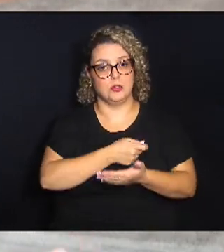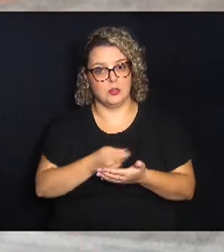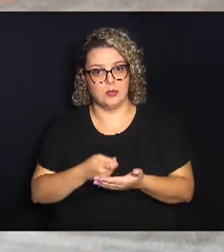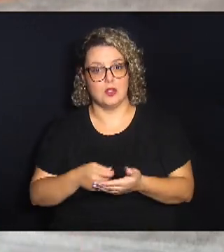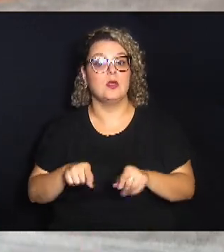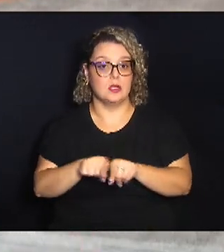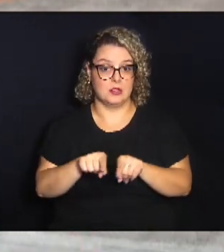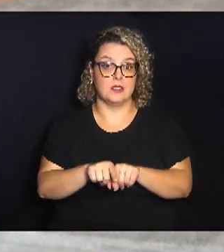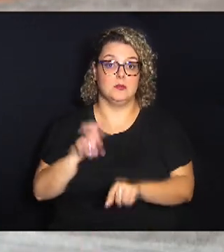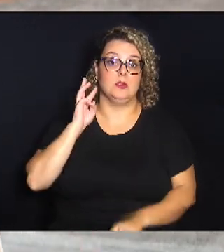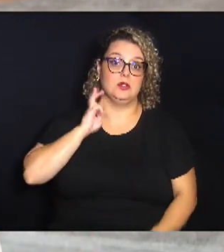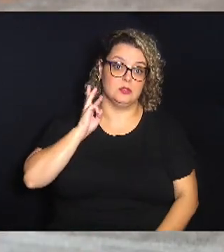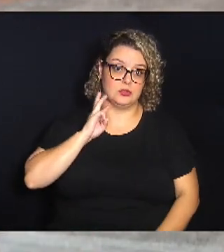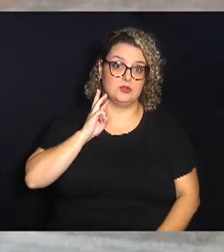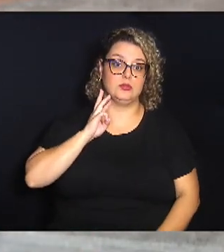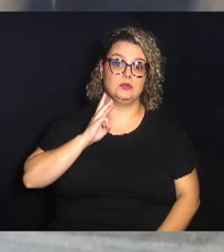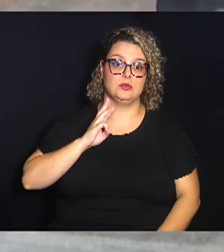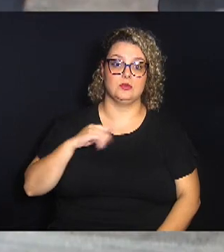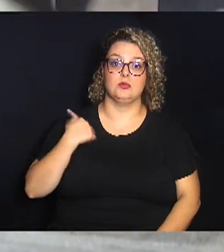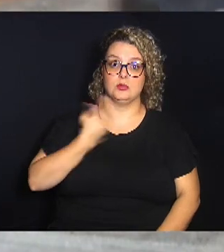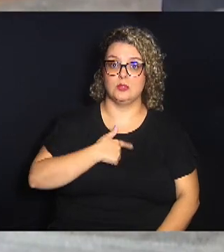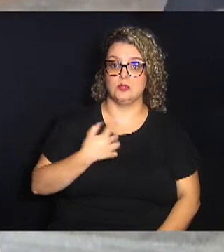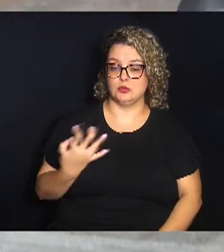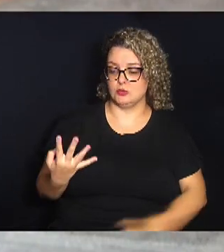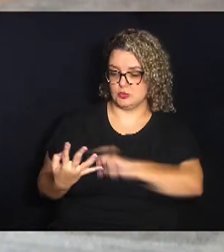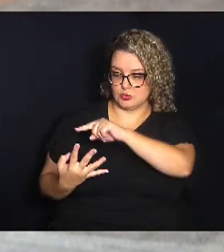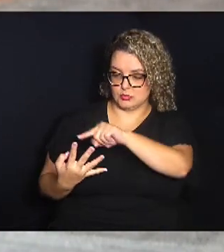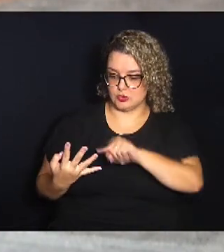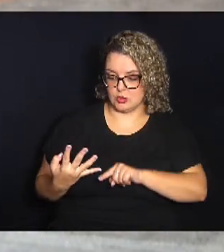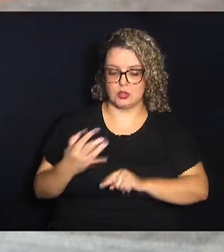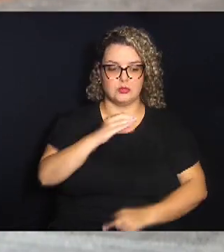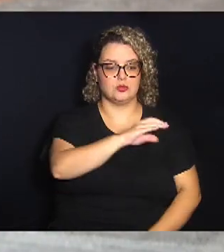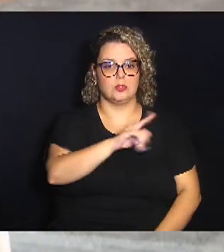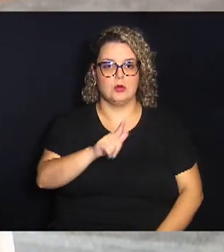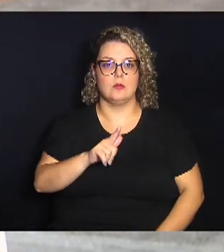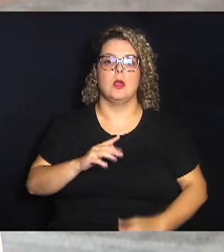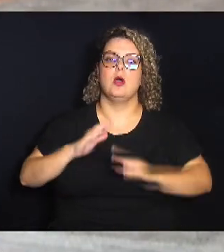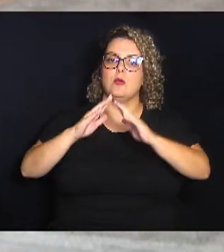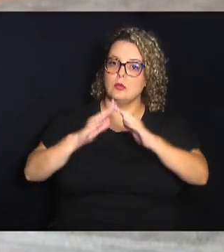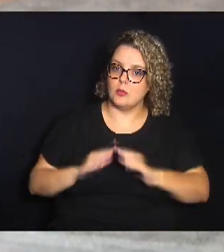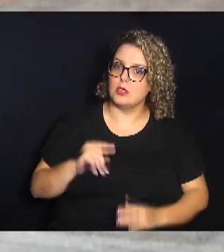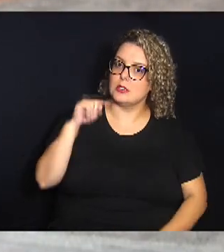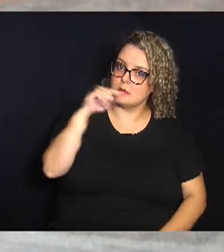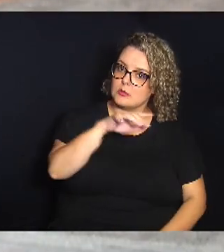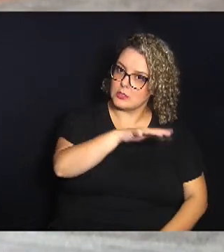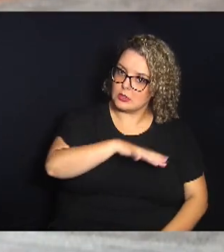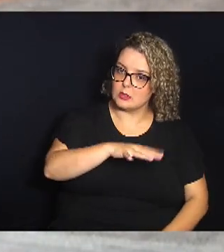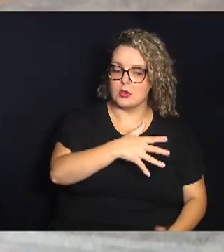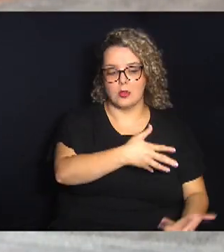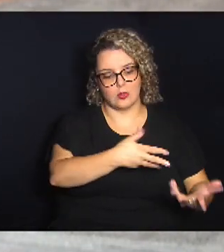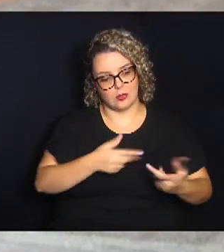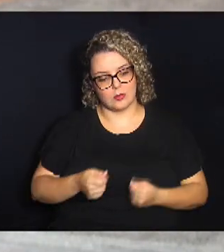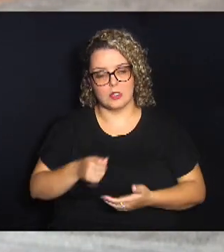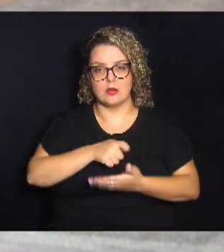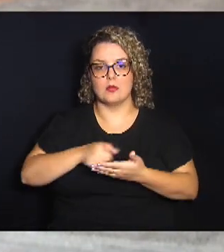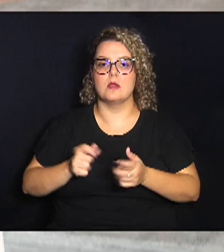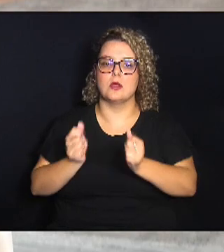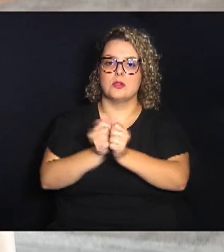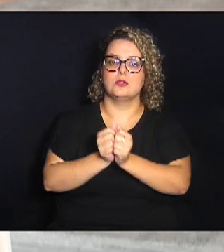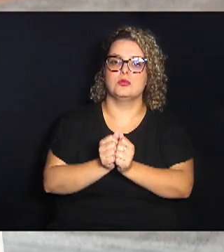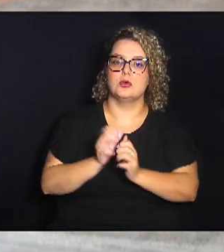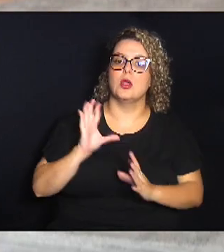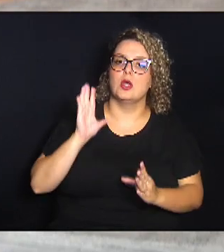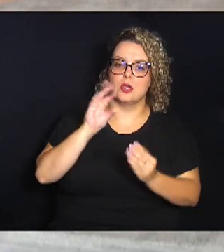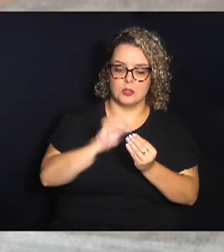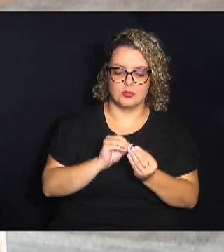o Cecílio Santos, que são os... nós quatro, somos do Distrito do Campo Grande, moramos lá no Distrito, convidei eles para assinar e nós chegamos à